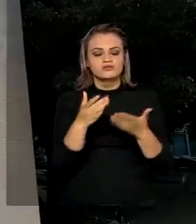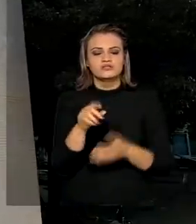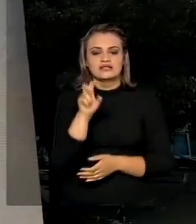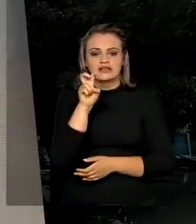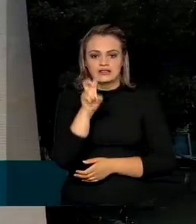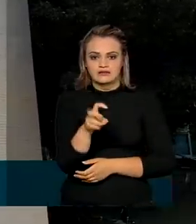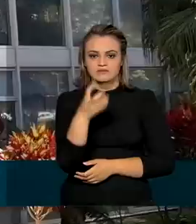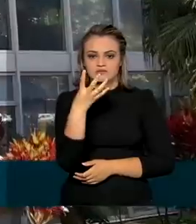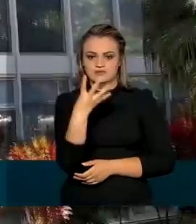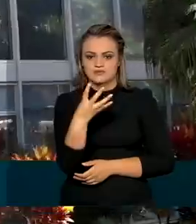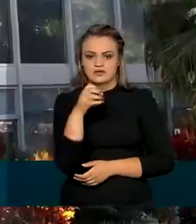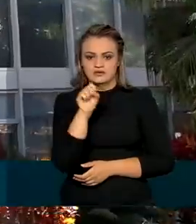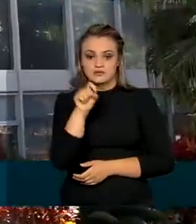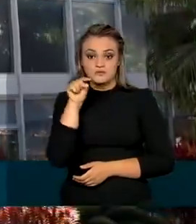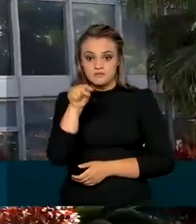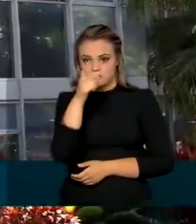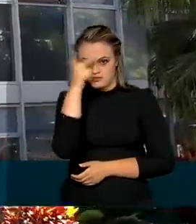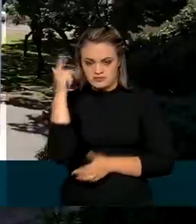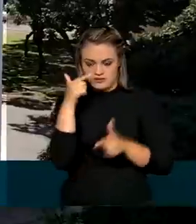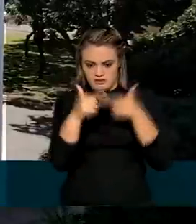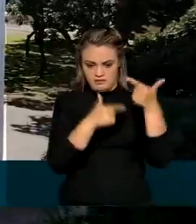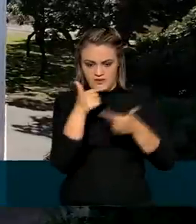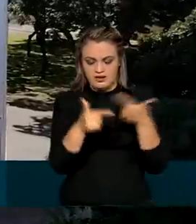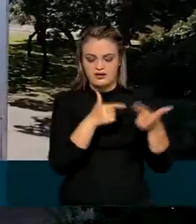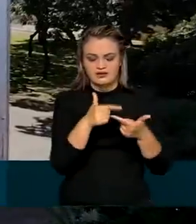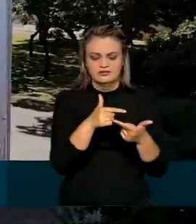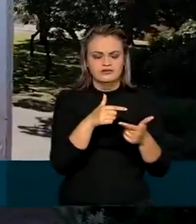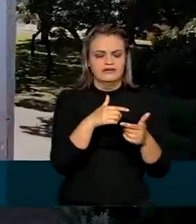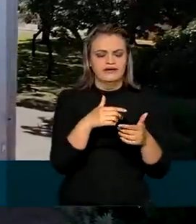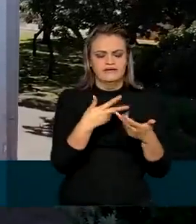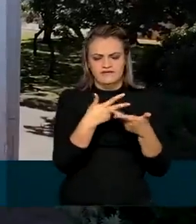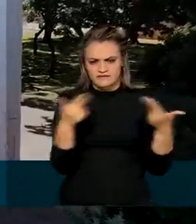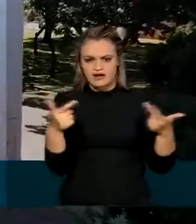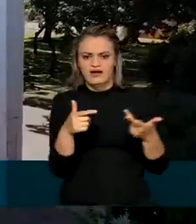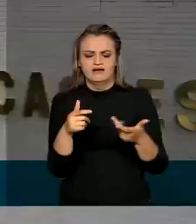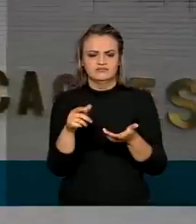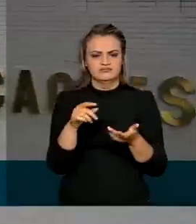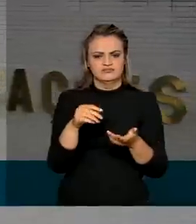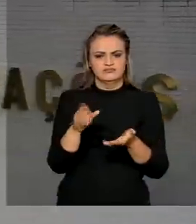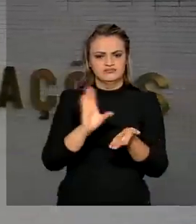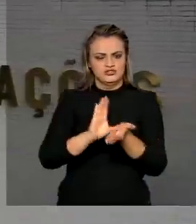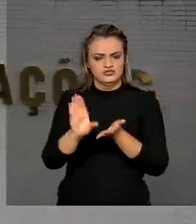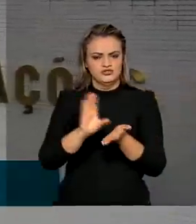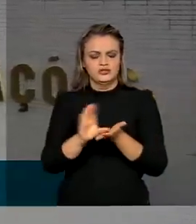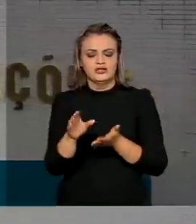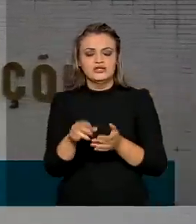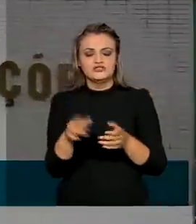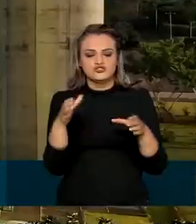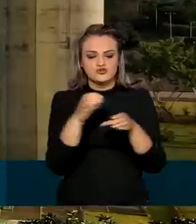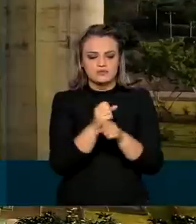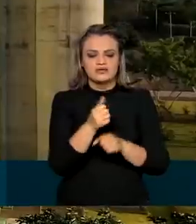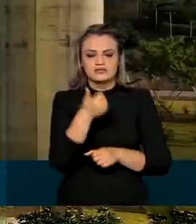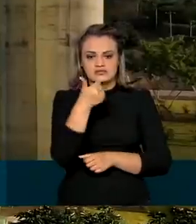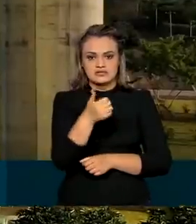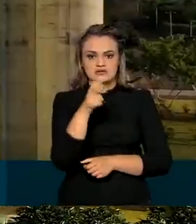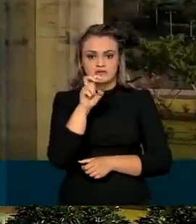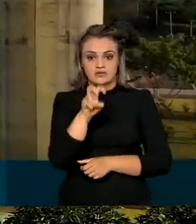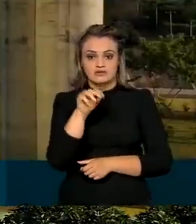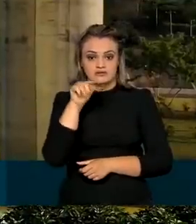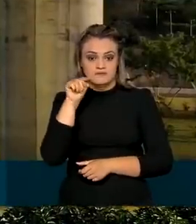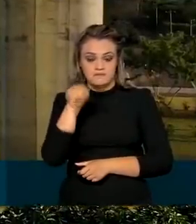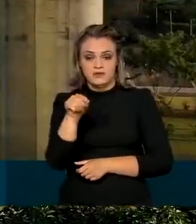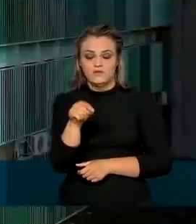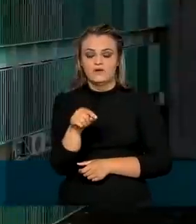548 mil servidores. E entre cargos, funções e gratificações, são 115 mil, com